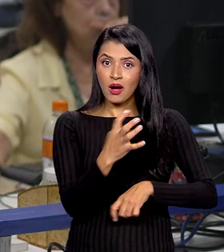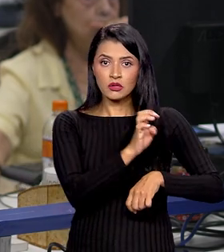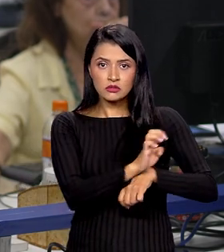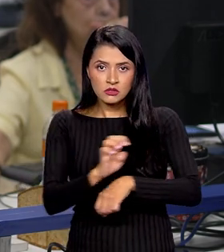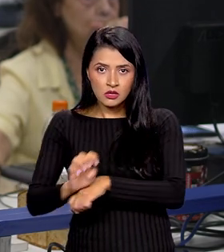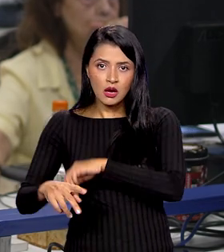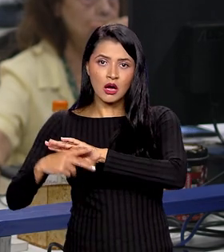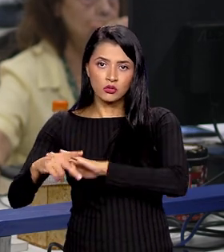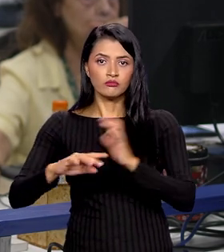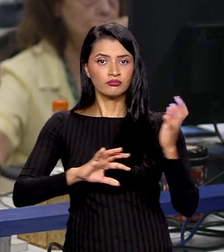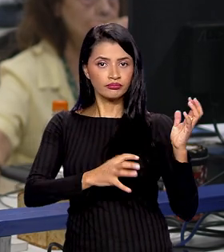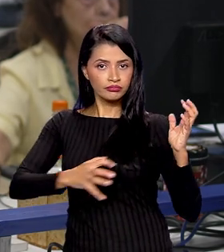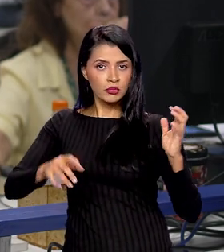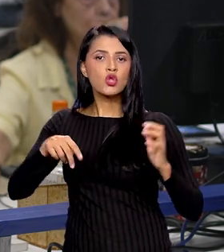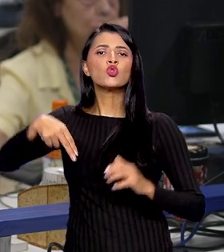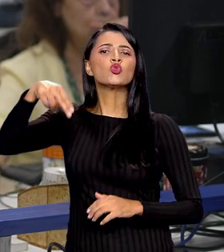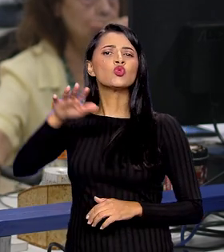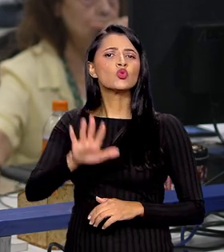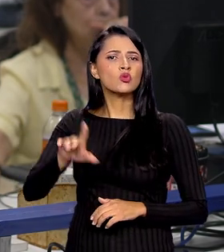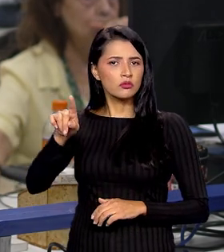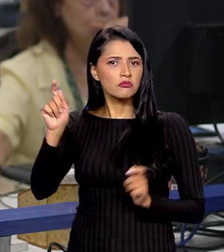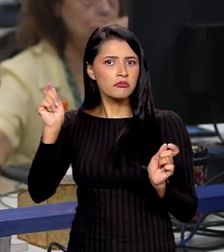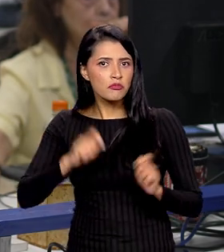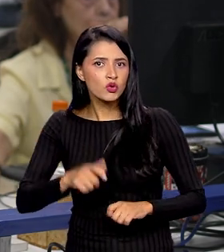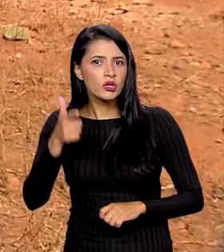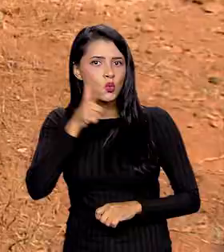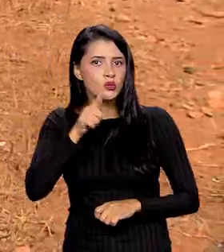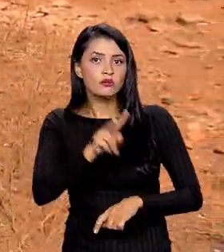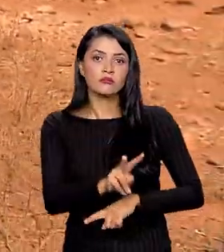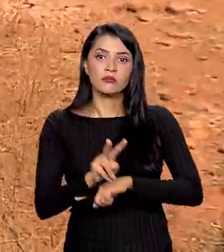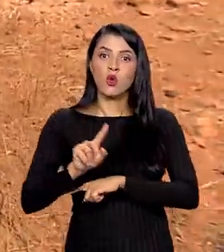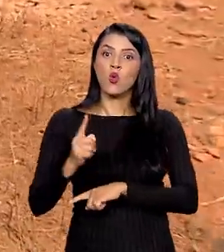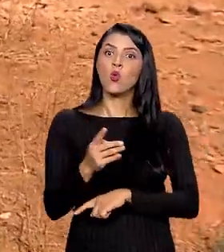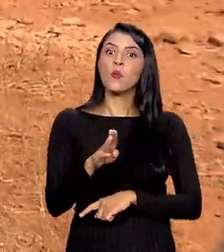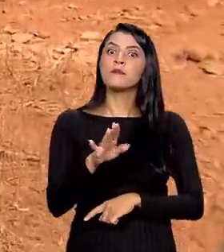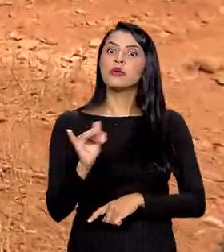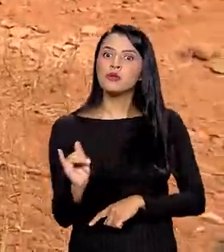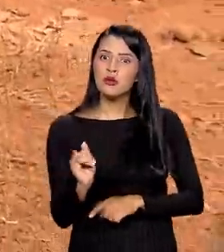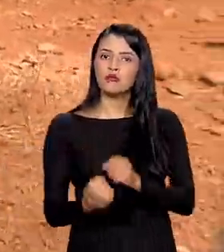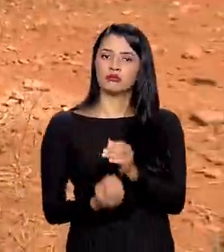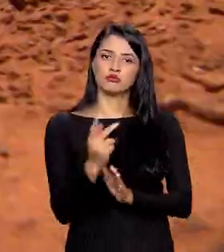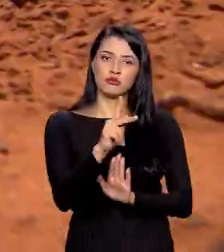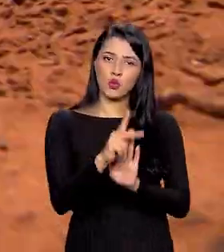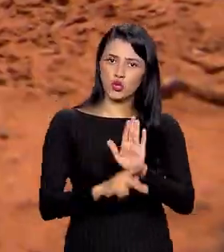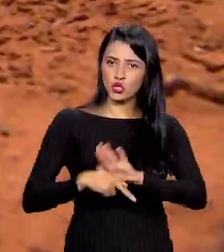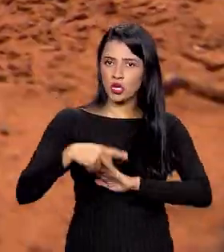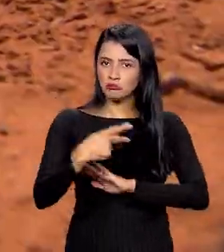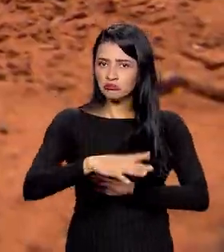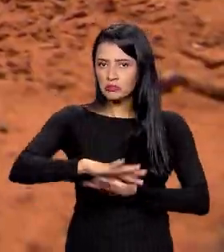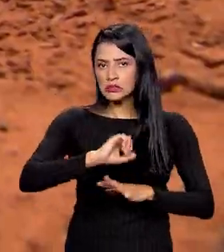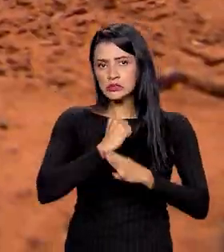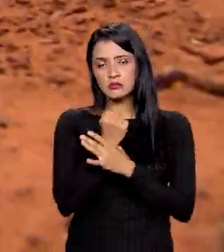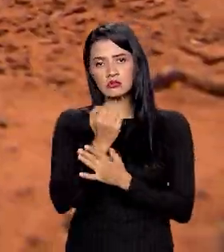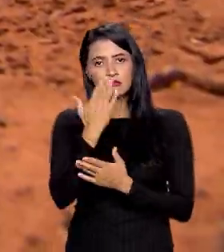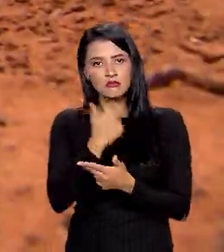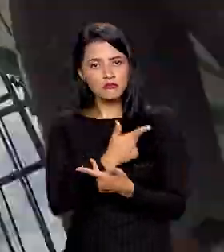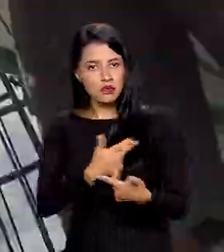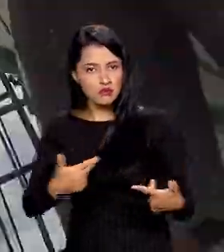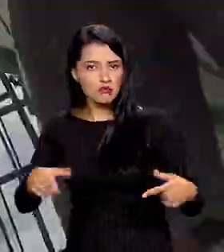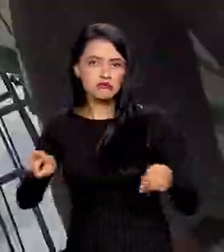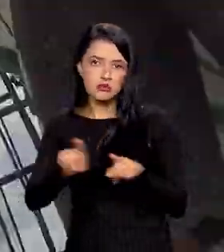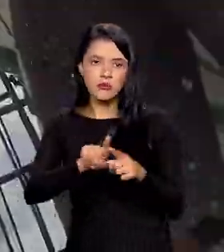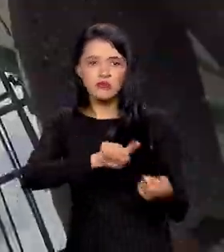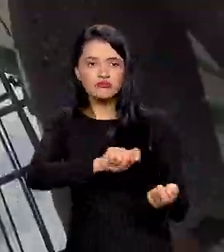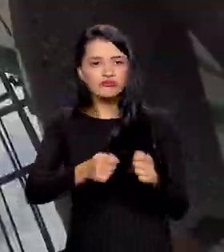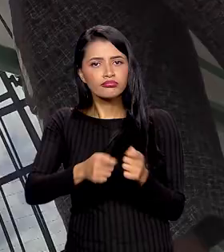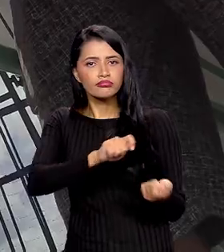rurais de quatro estados do semiárido nordestino poderão acessar um bilhão de reais para desenvolver projetos de